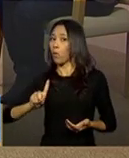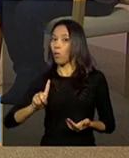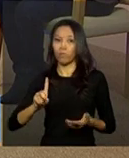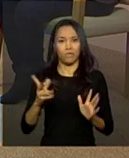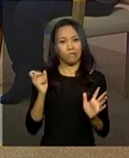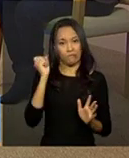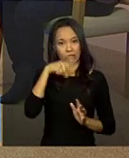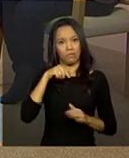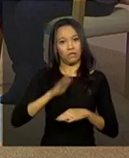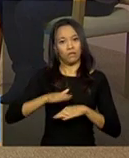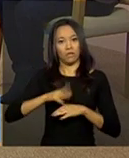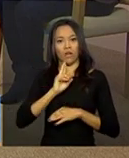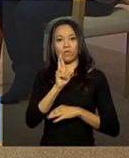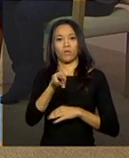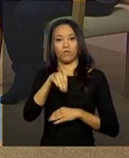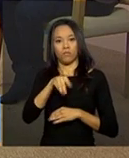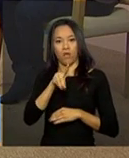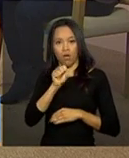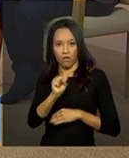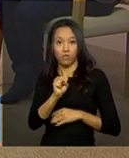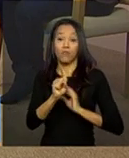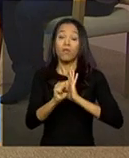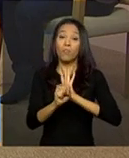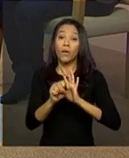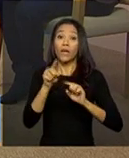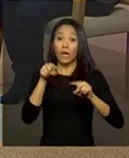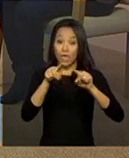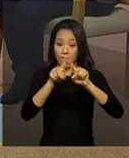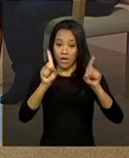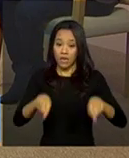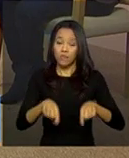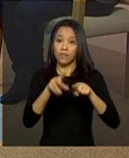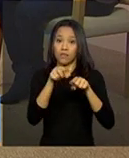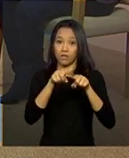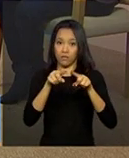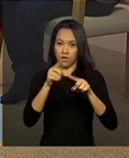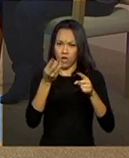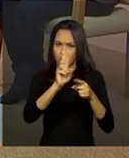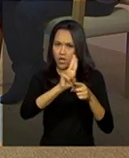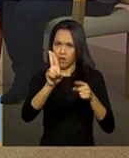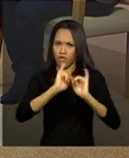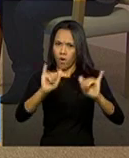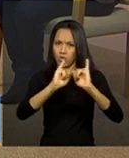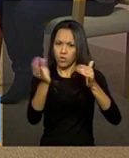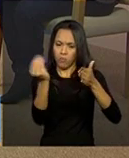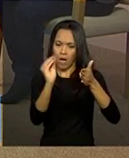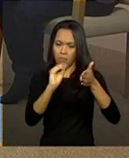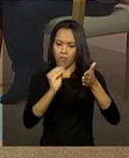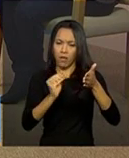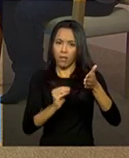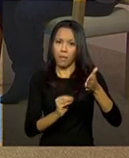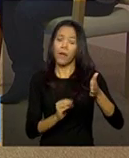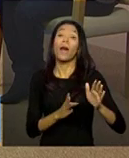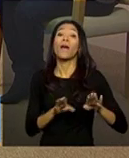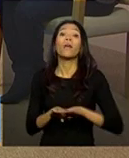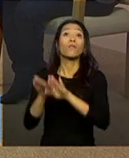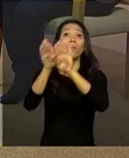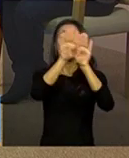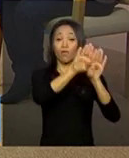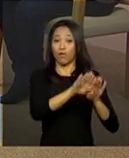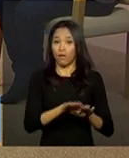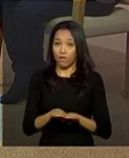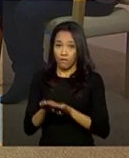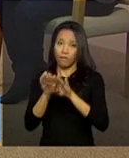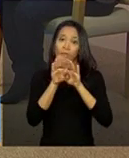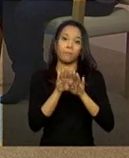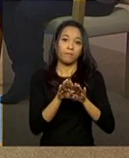MDS, é um prontuário integrado, é um prontuário nacional. Uma das vantagens é você registrar